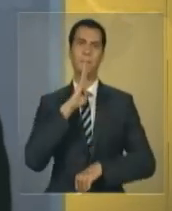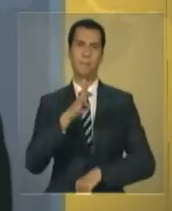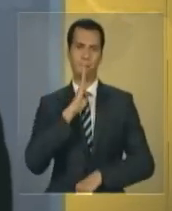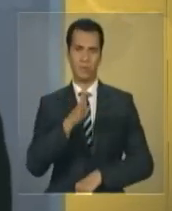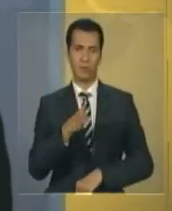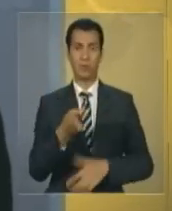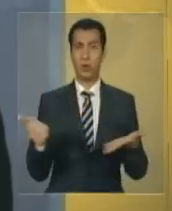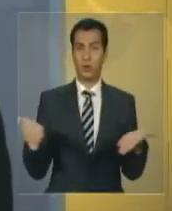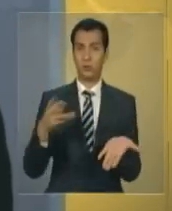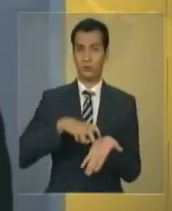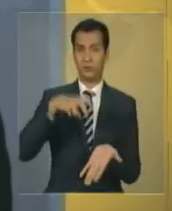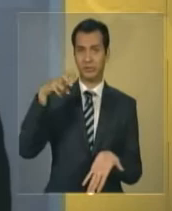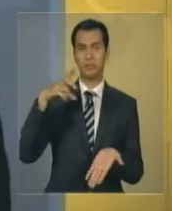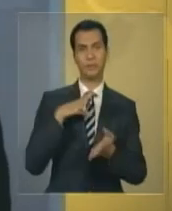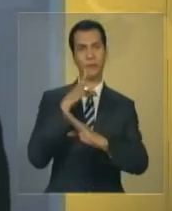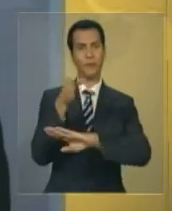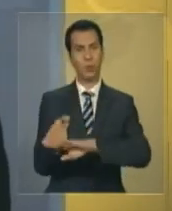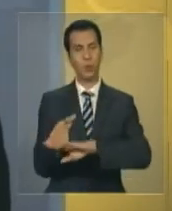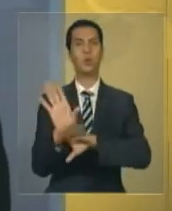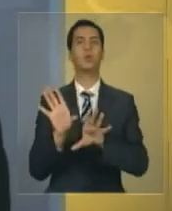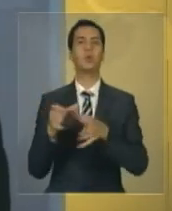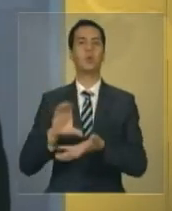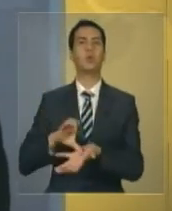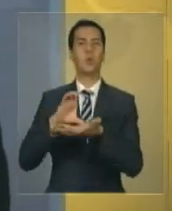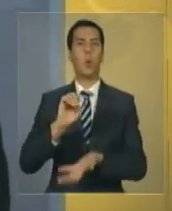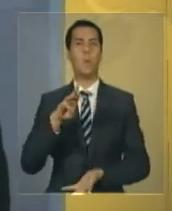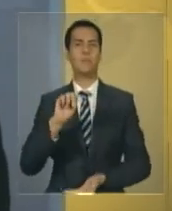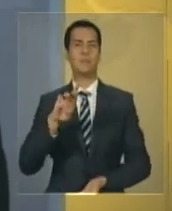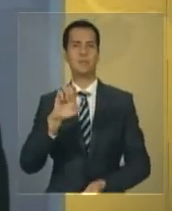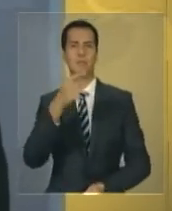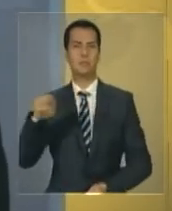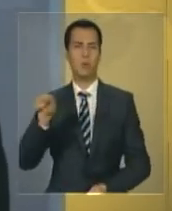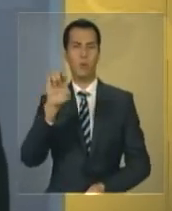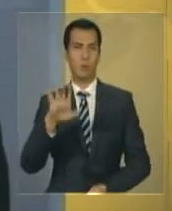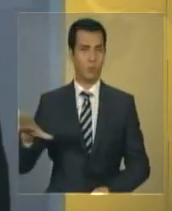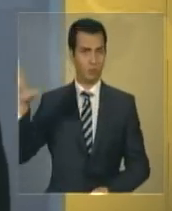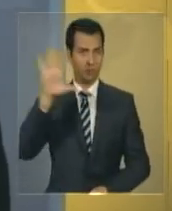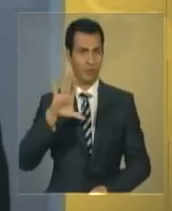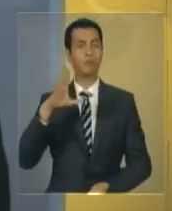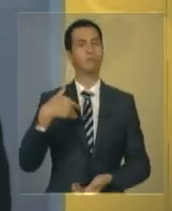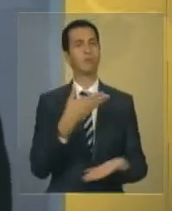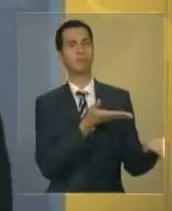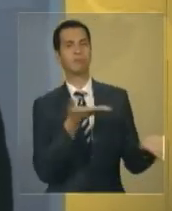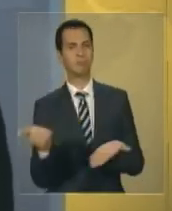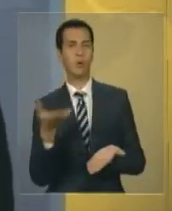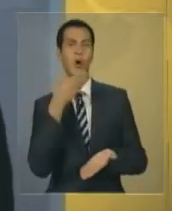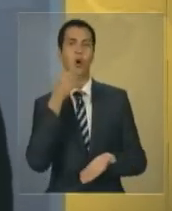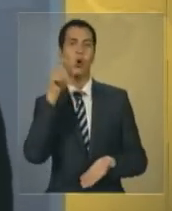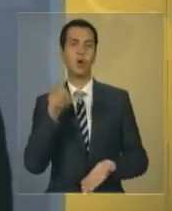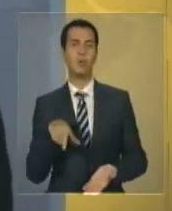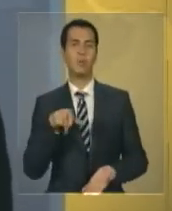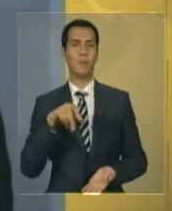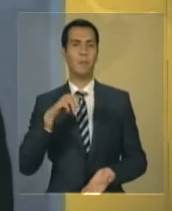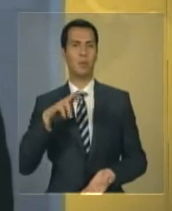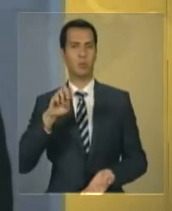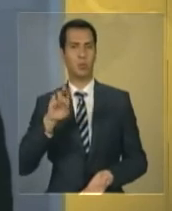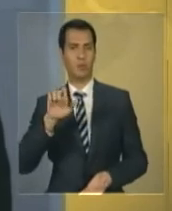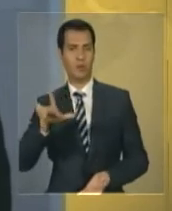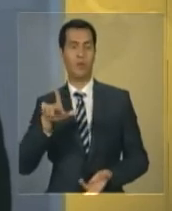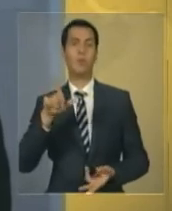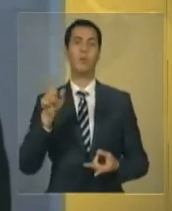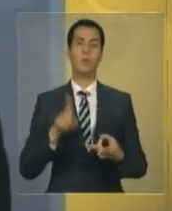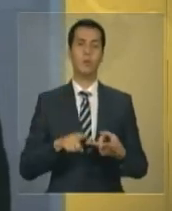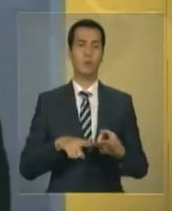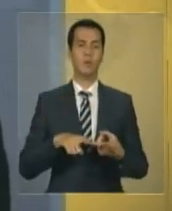Europeia. Foi recebida pelo presidente da Comissão Europeia, José Manuel Durão Barroso, e pelo presidente do Conselho Europeu. Foram